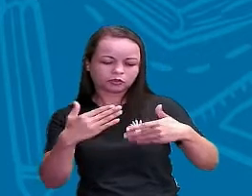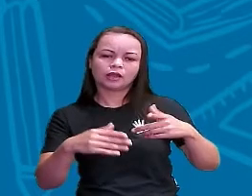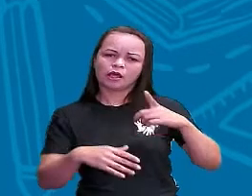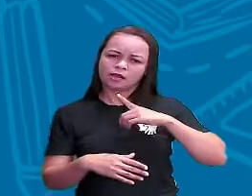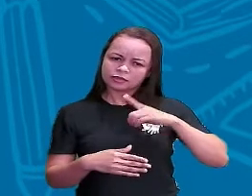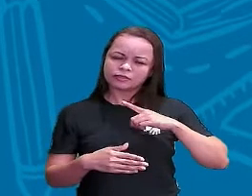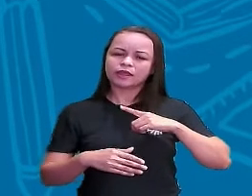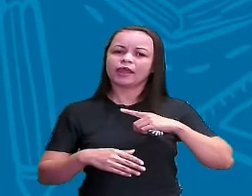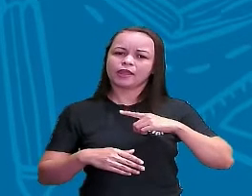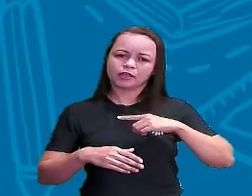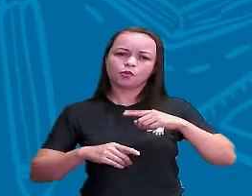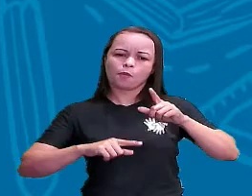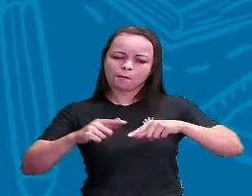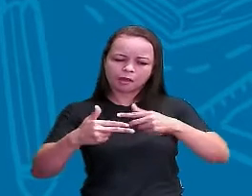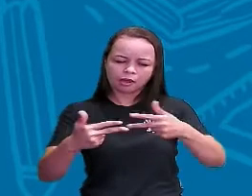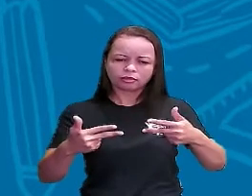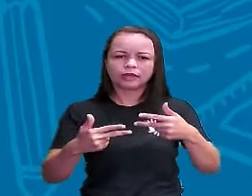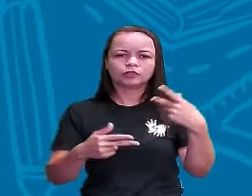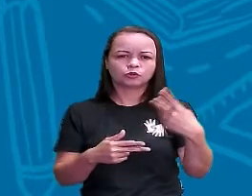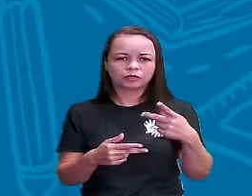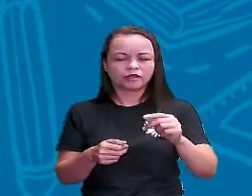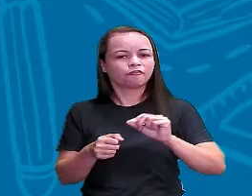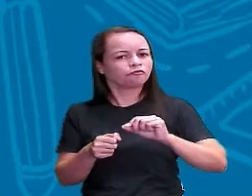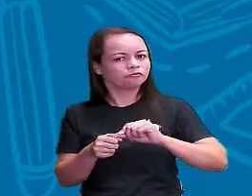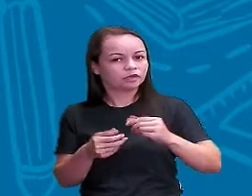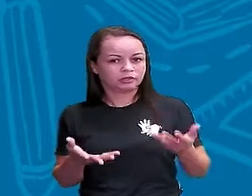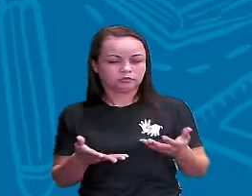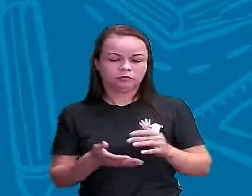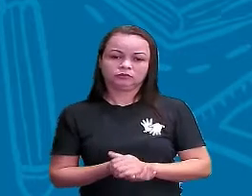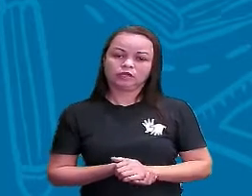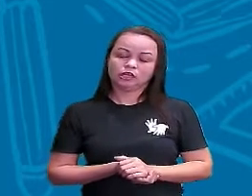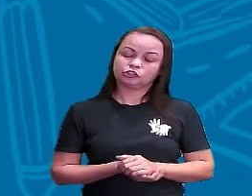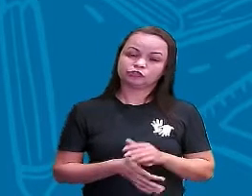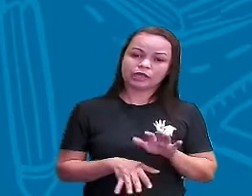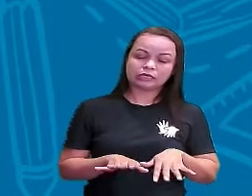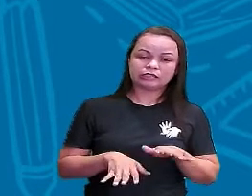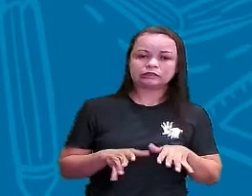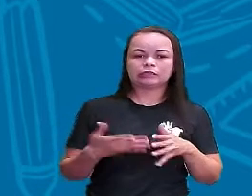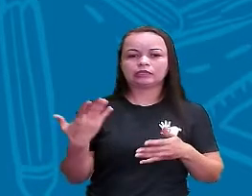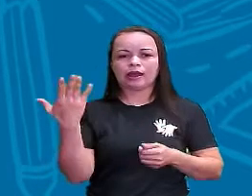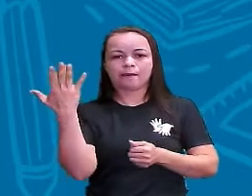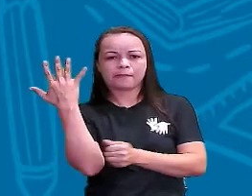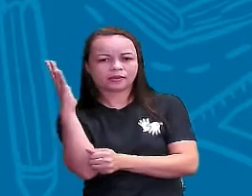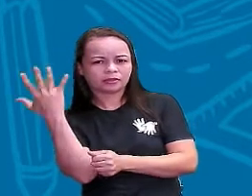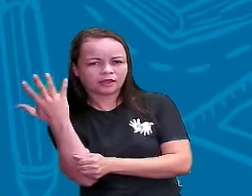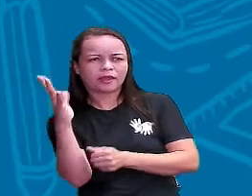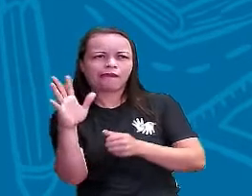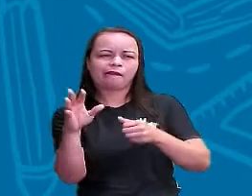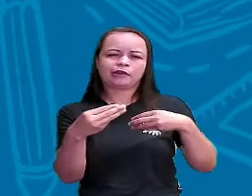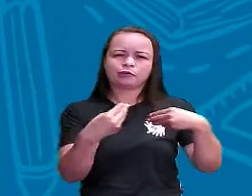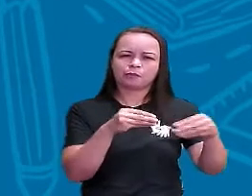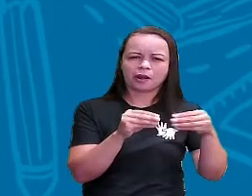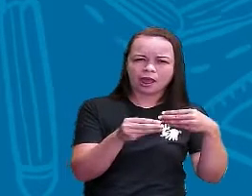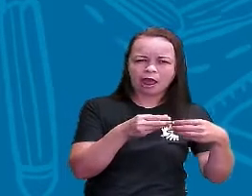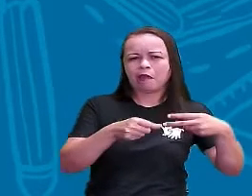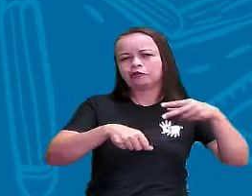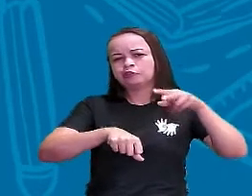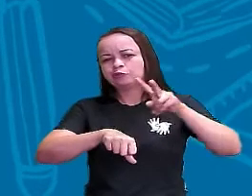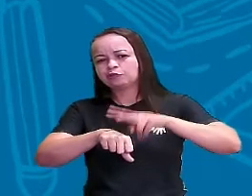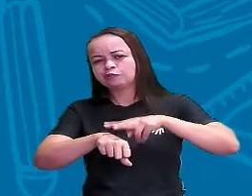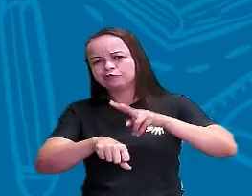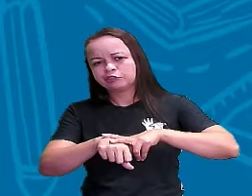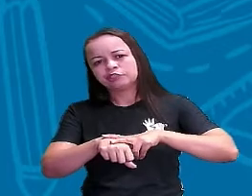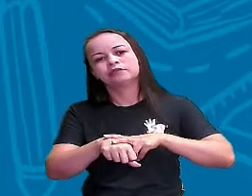um material do que ele é feito Muitas vezes é da madeira Do plástico Do vidro